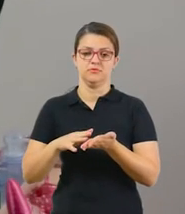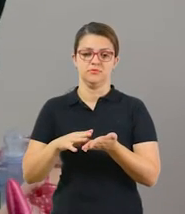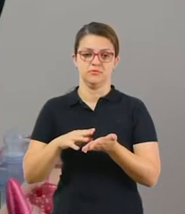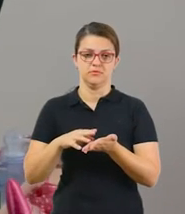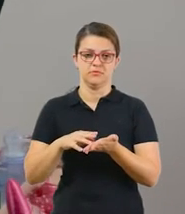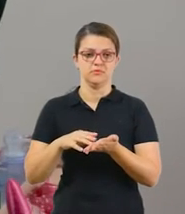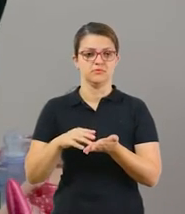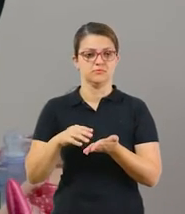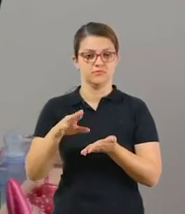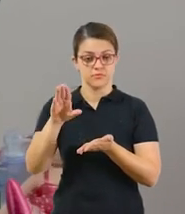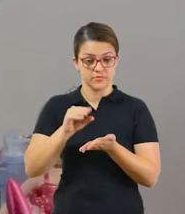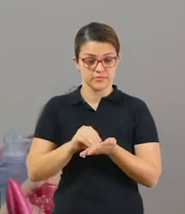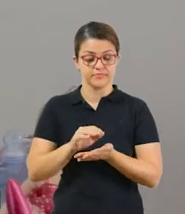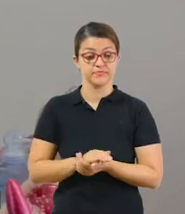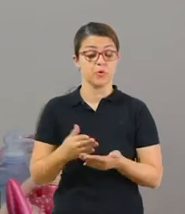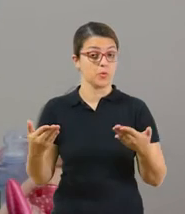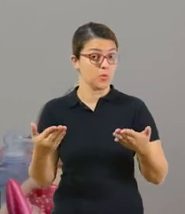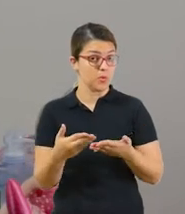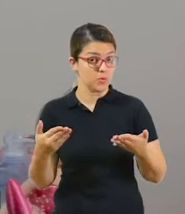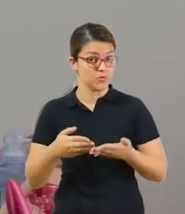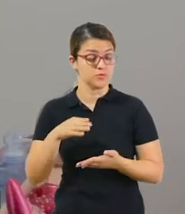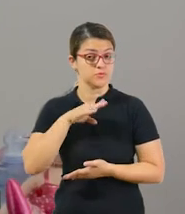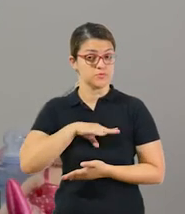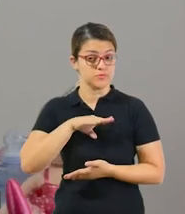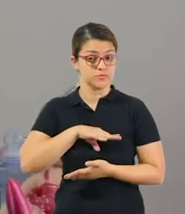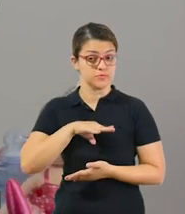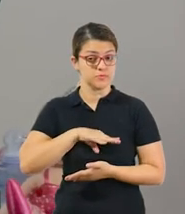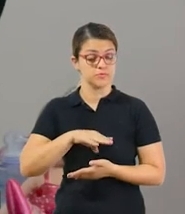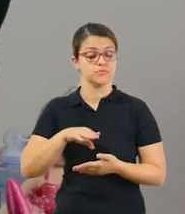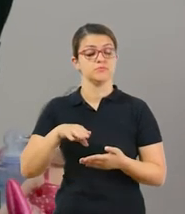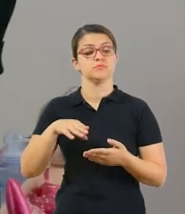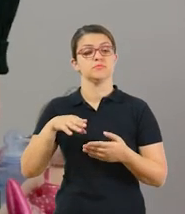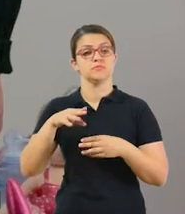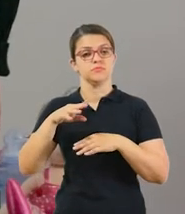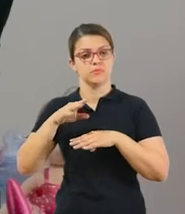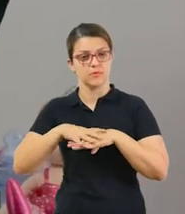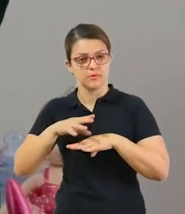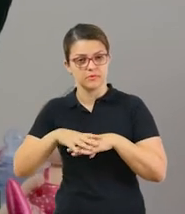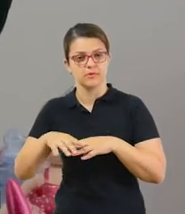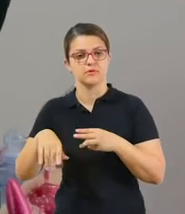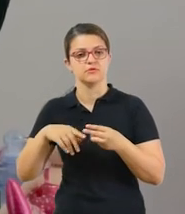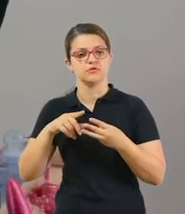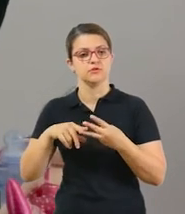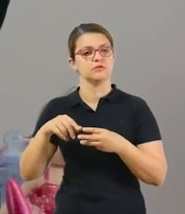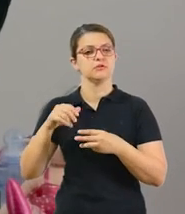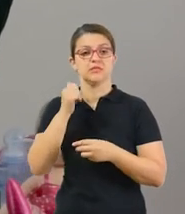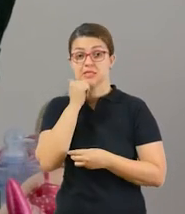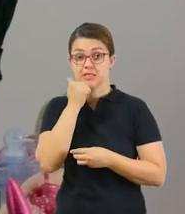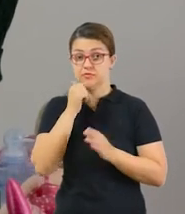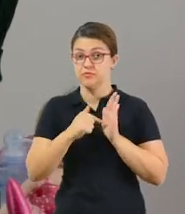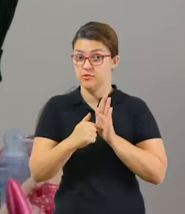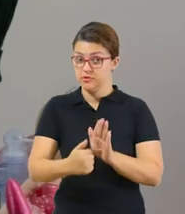Hoje vamos apresentar uma atividade de língua portuguesa, matemática e ciências.